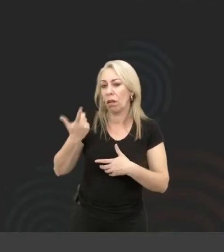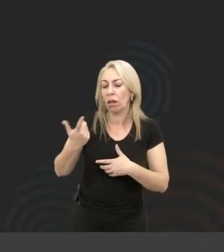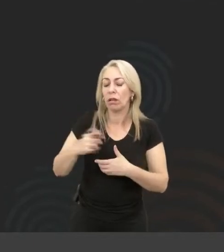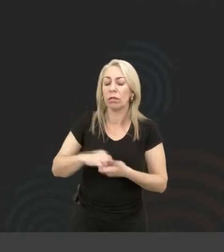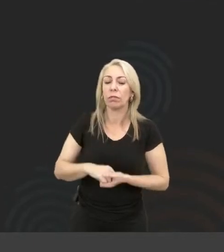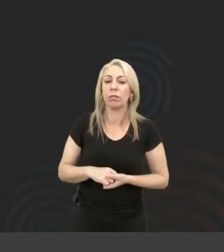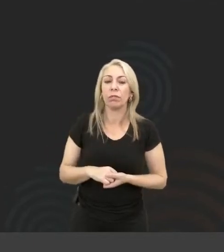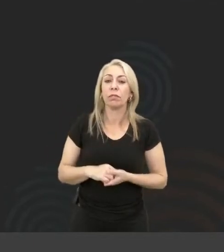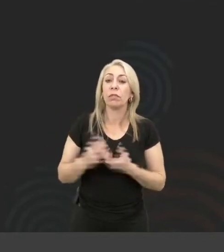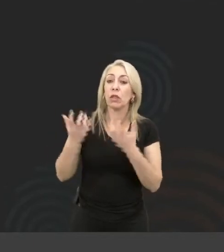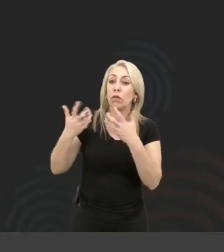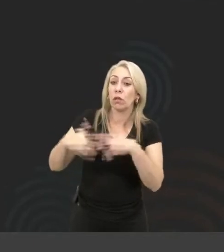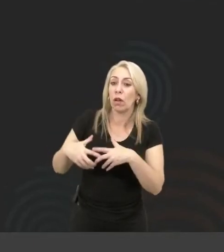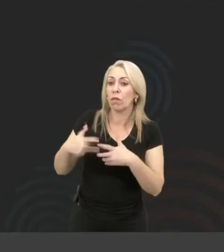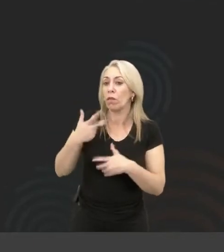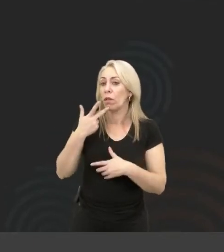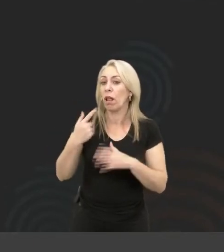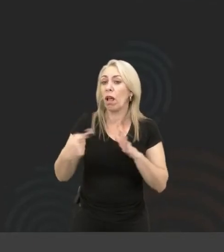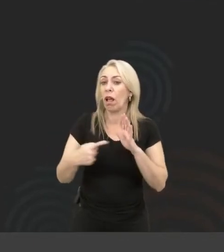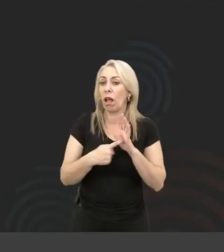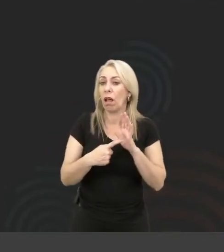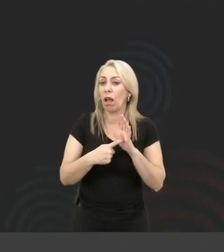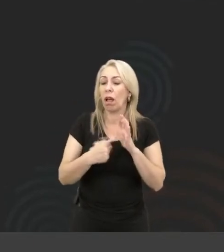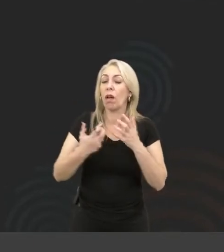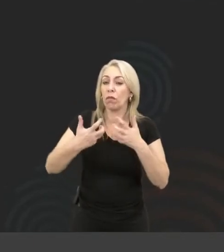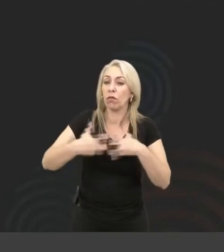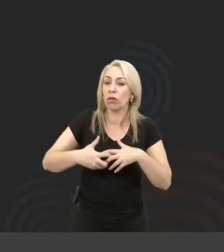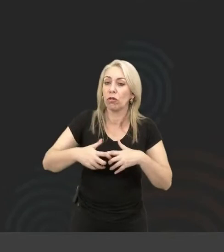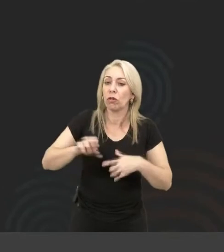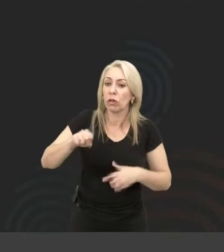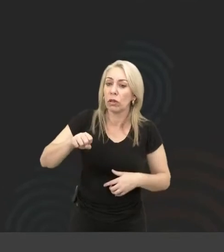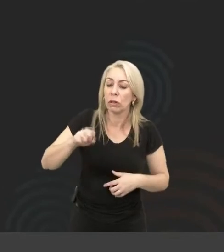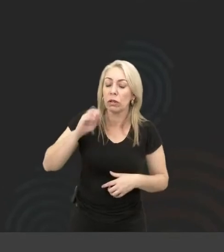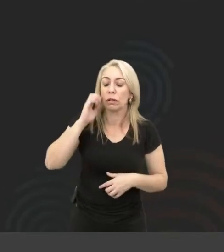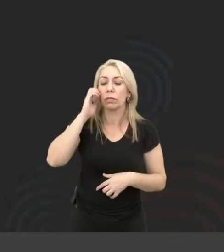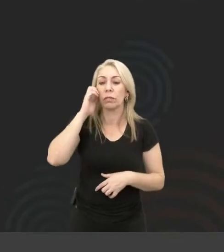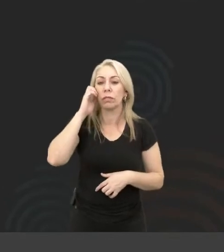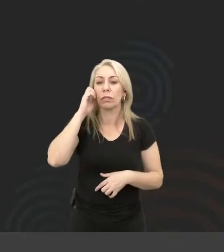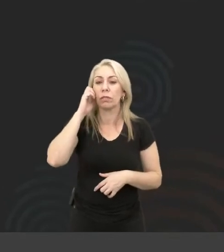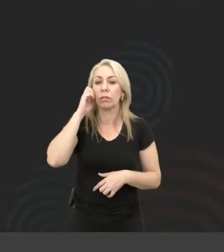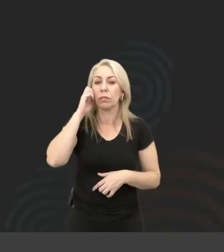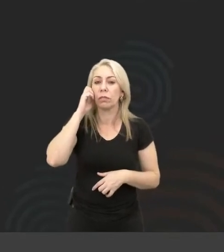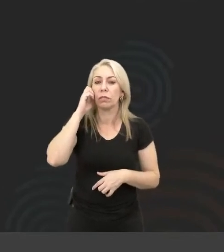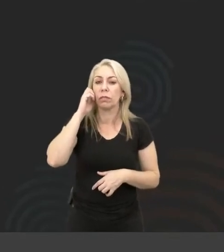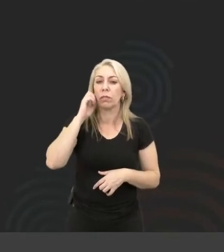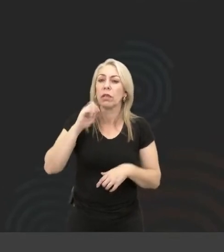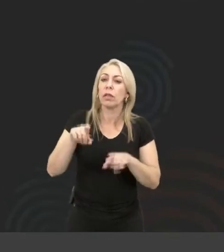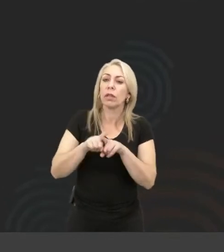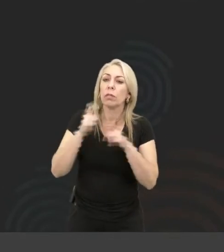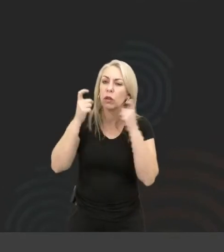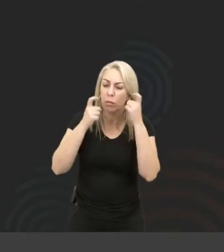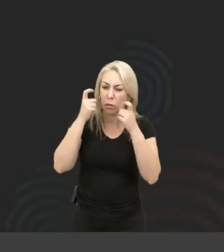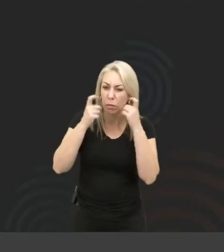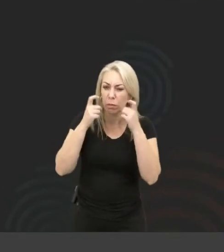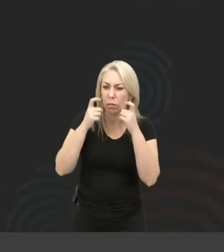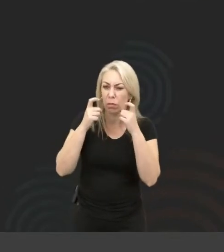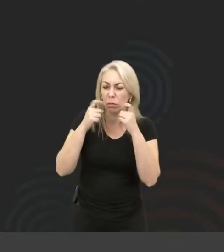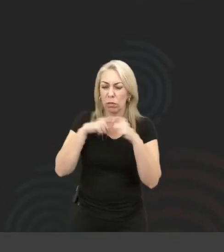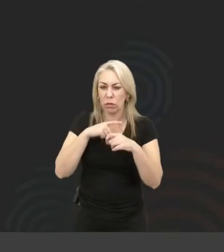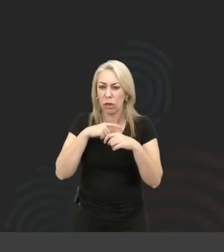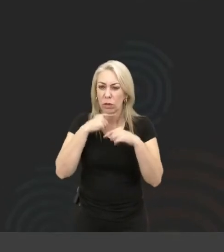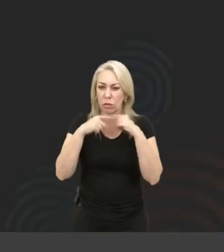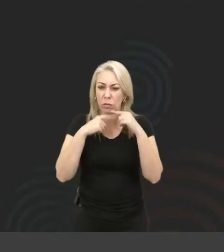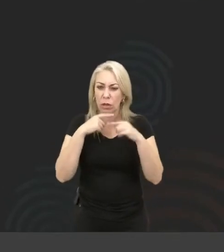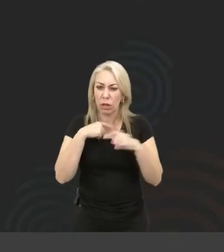E o funcional vai dizer, não, esse botão funciona. Tá. E aí você já, de repente, se preocupou em saber se ele tem um